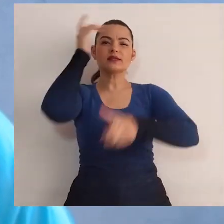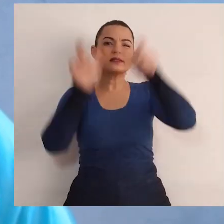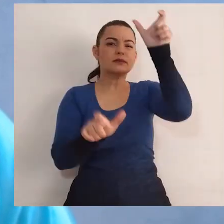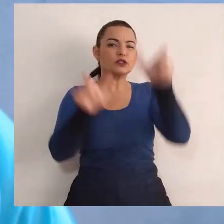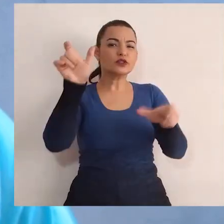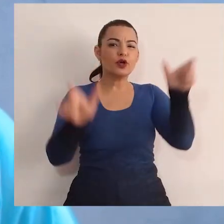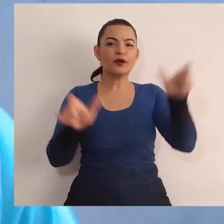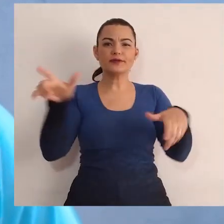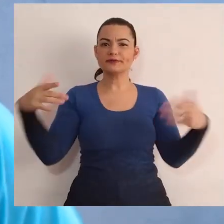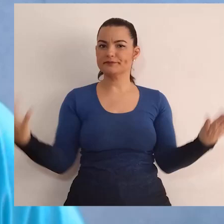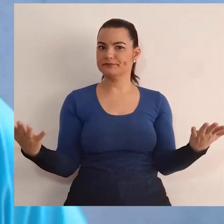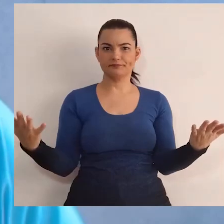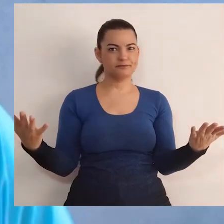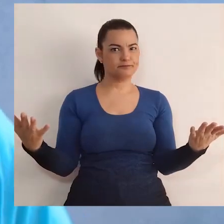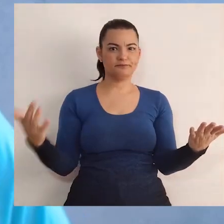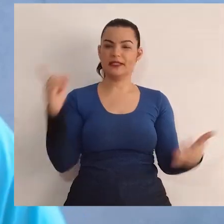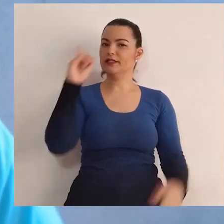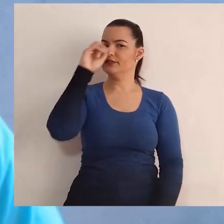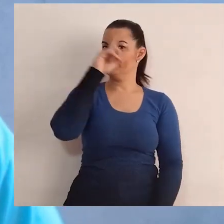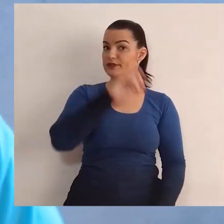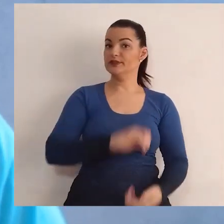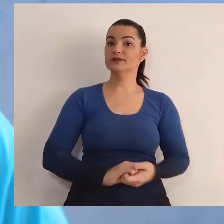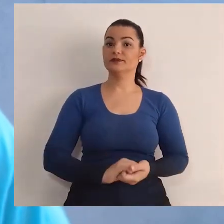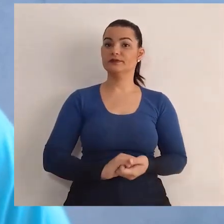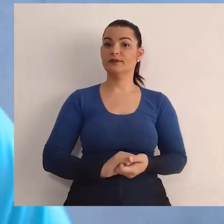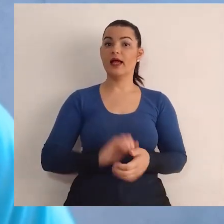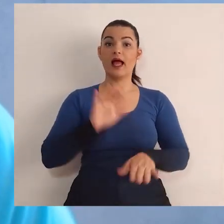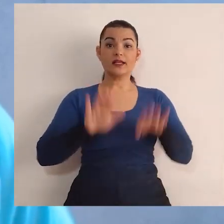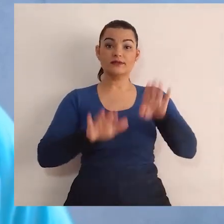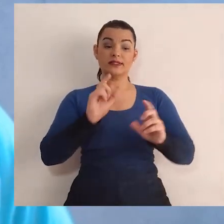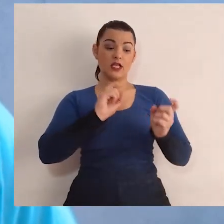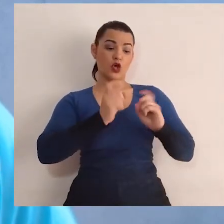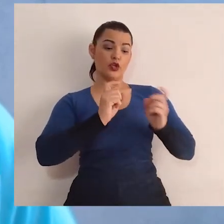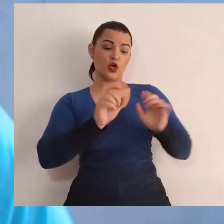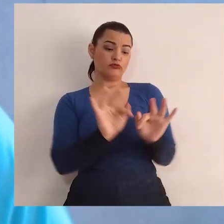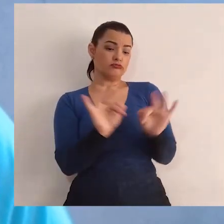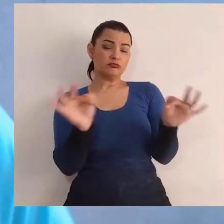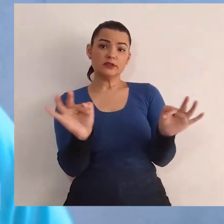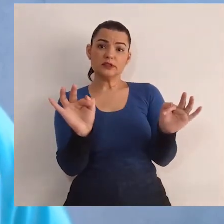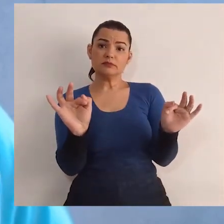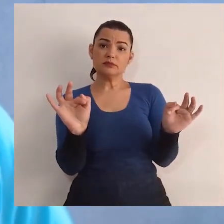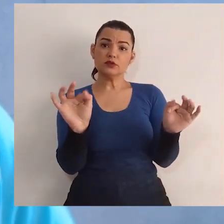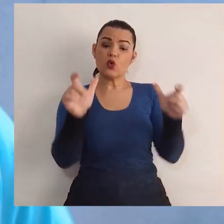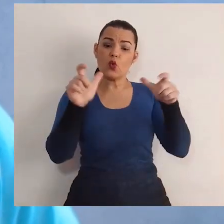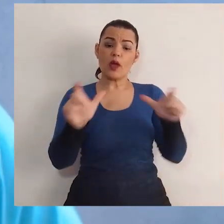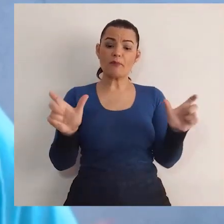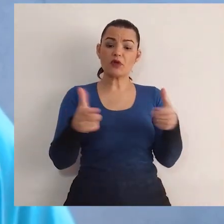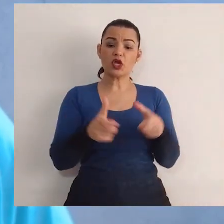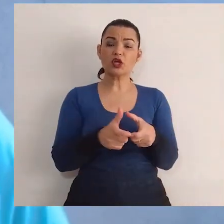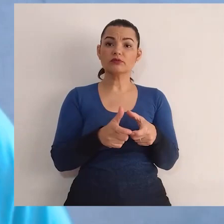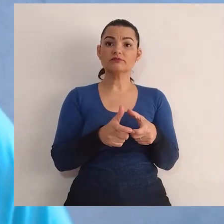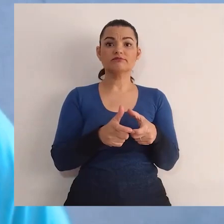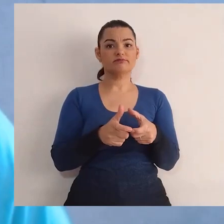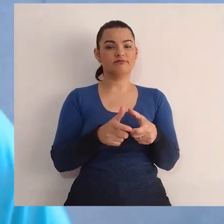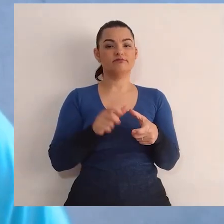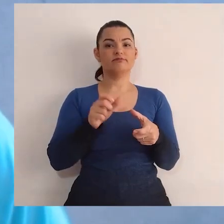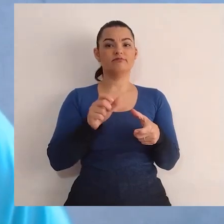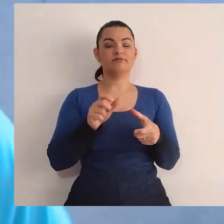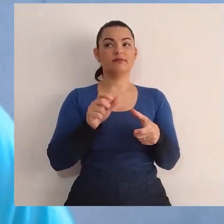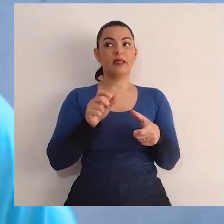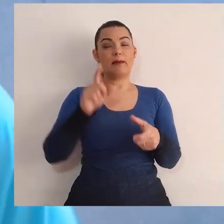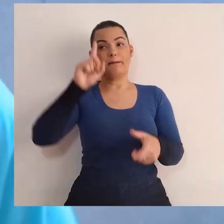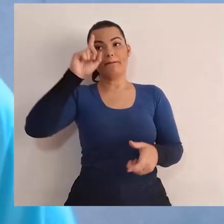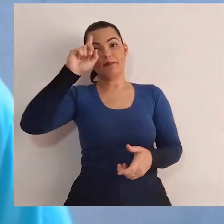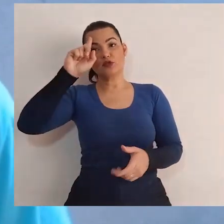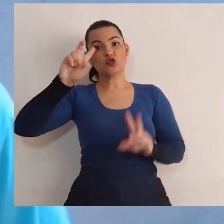Difícil, né? Até mesmo em reuniões menores, em espaços menores, quando nós pensamos em decisões,